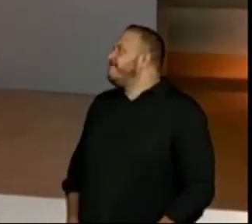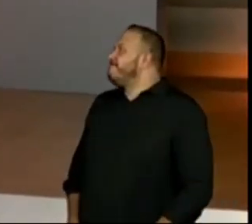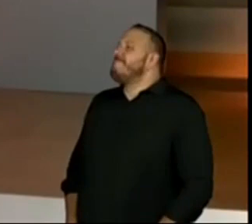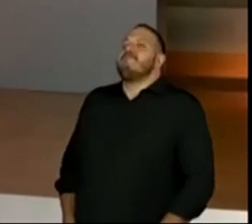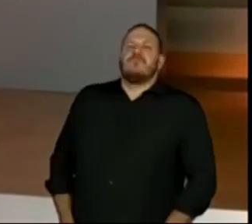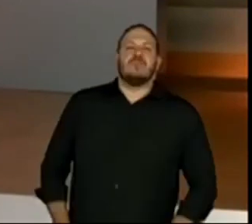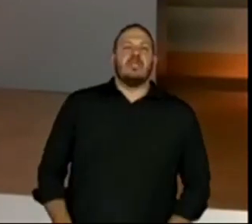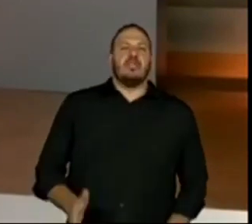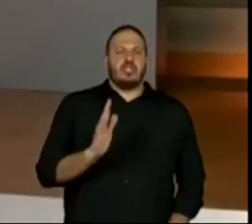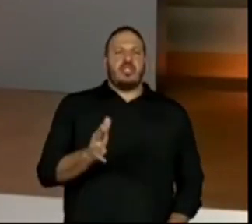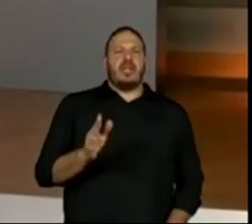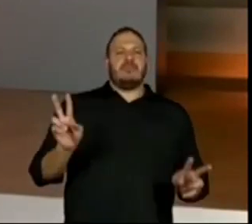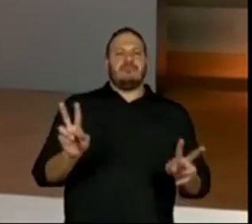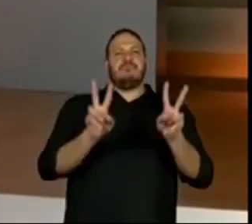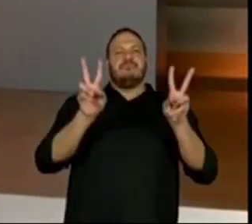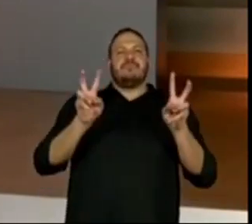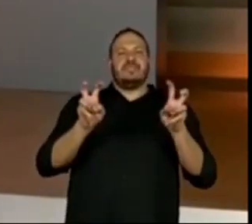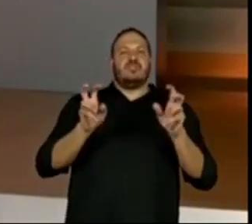o título.